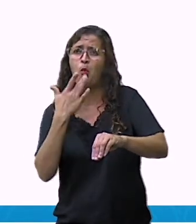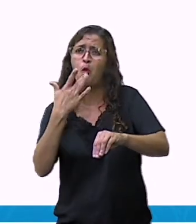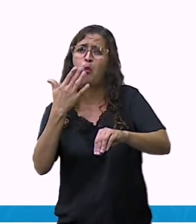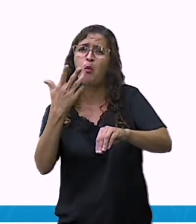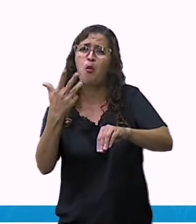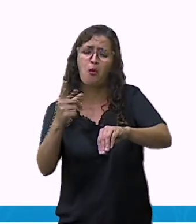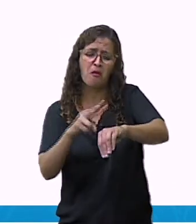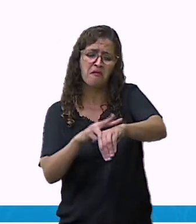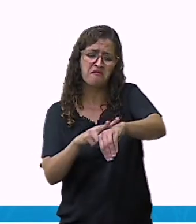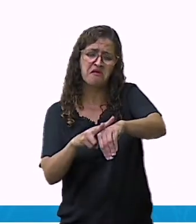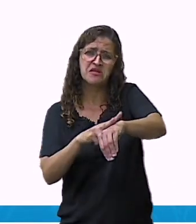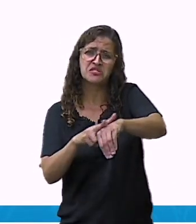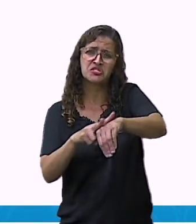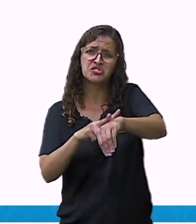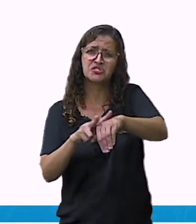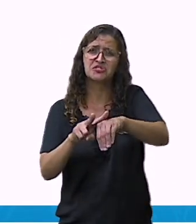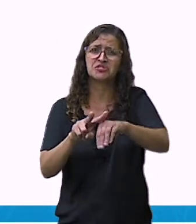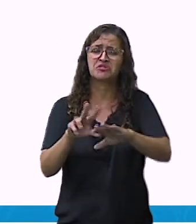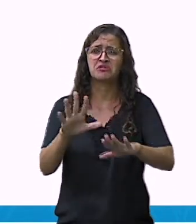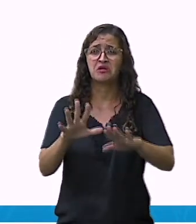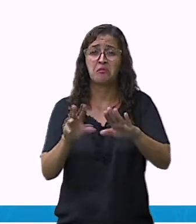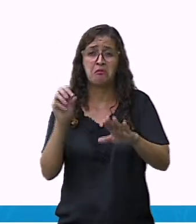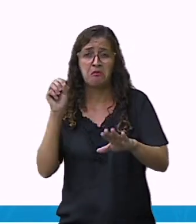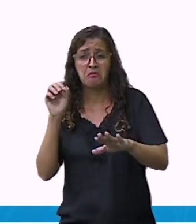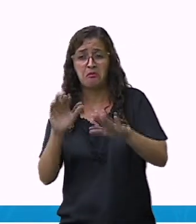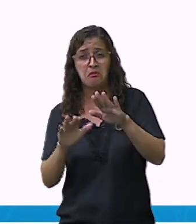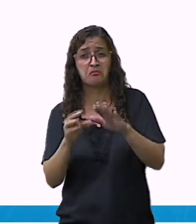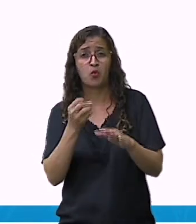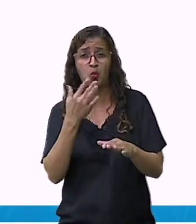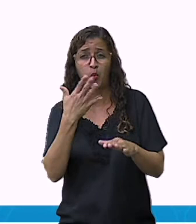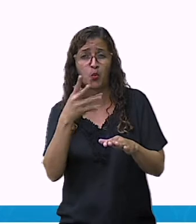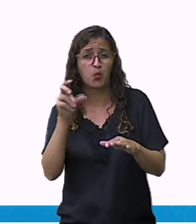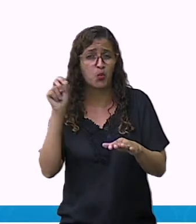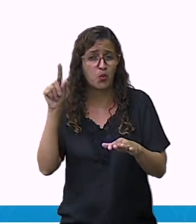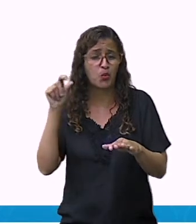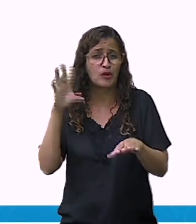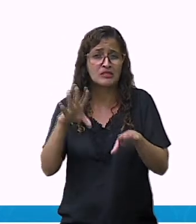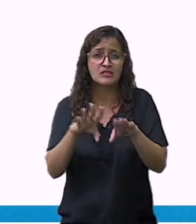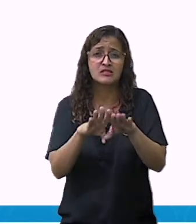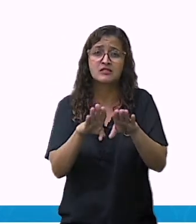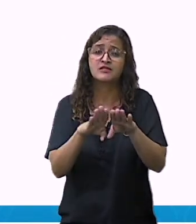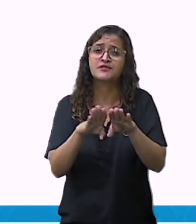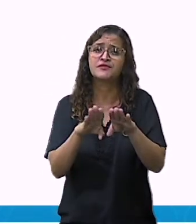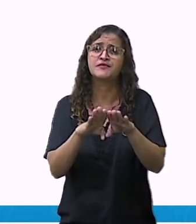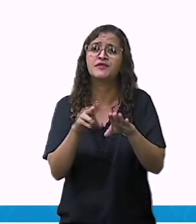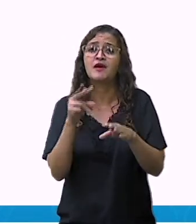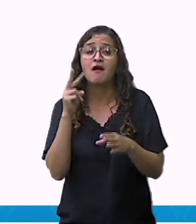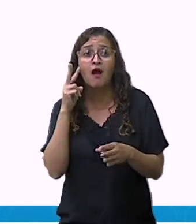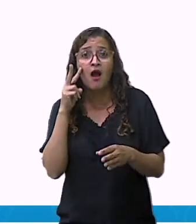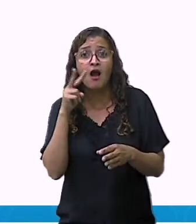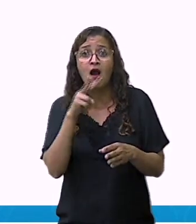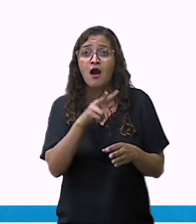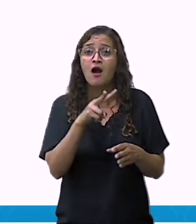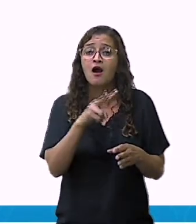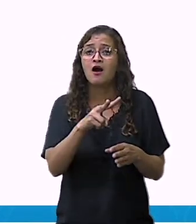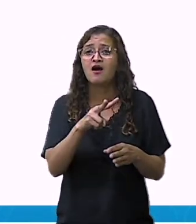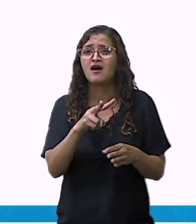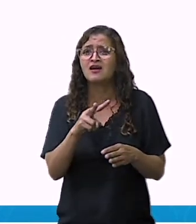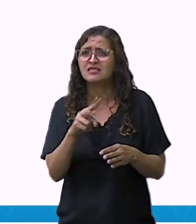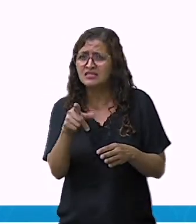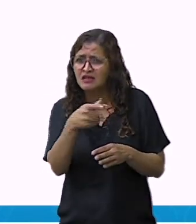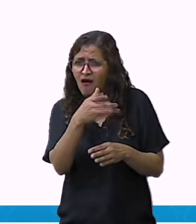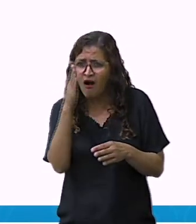azulada, depois escurece. E no pão também, a gente encontra aí um pão